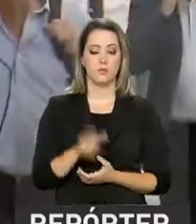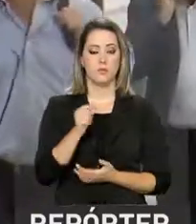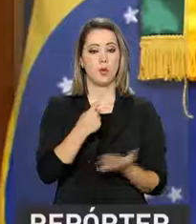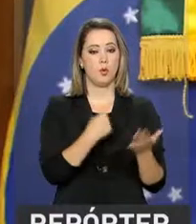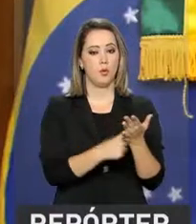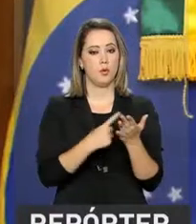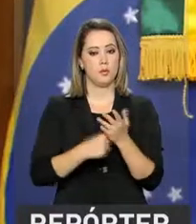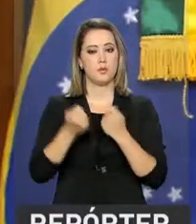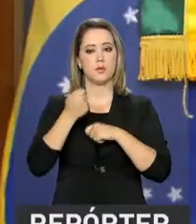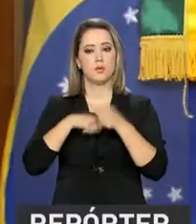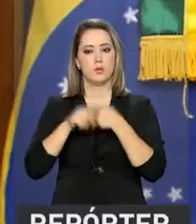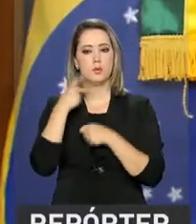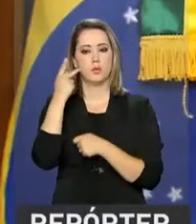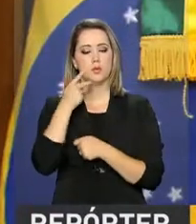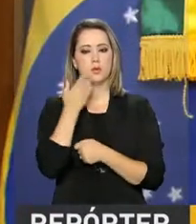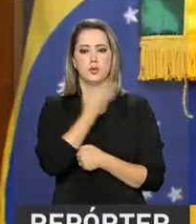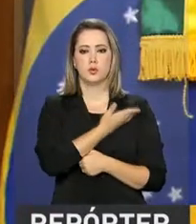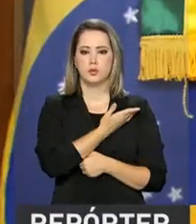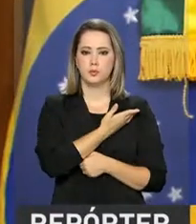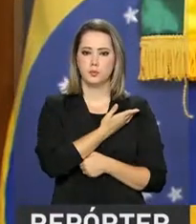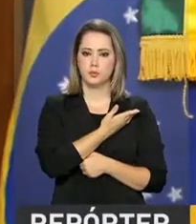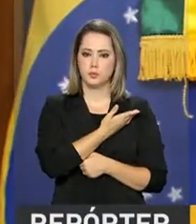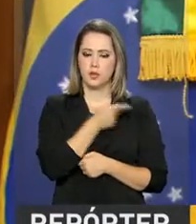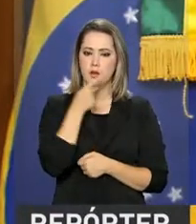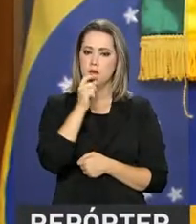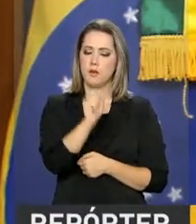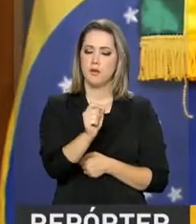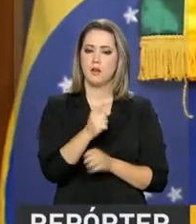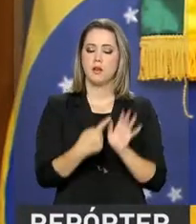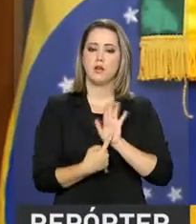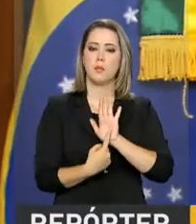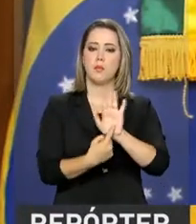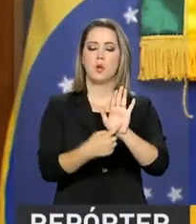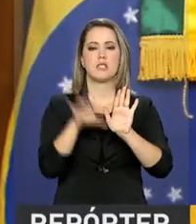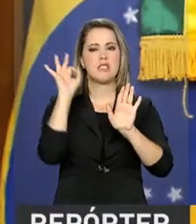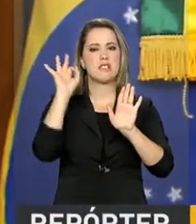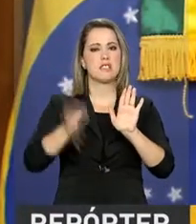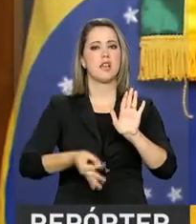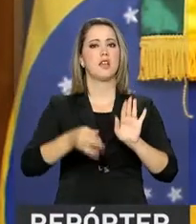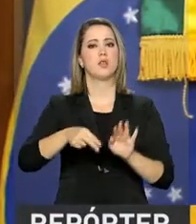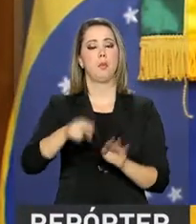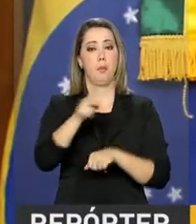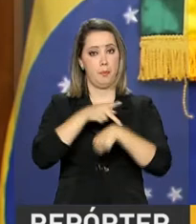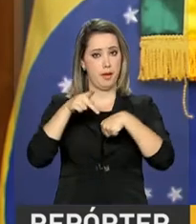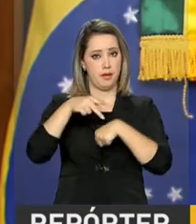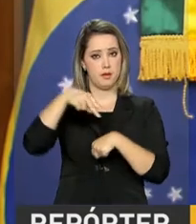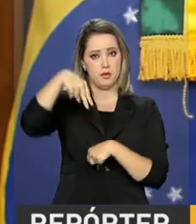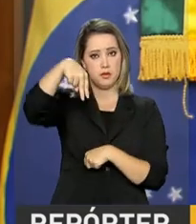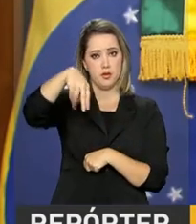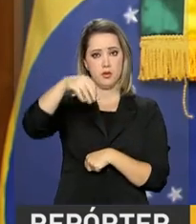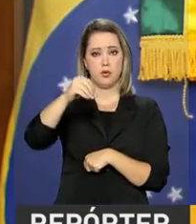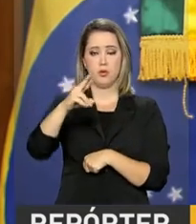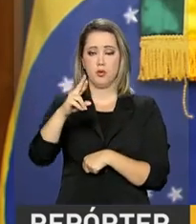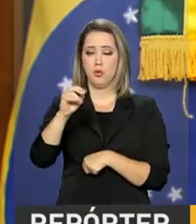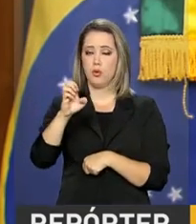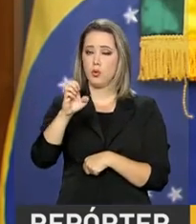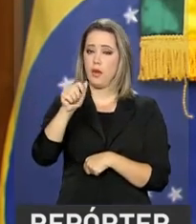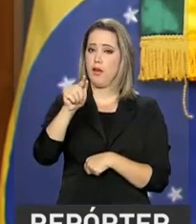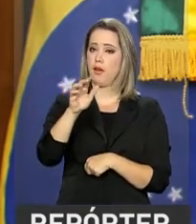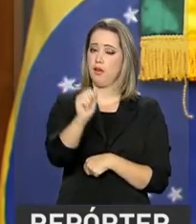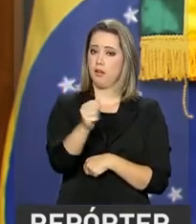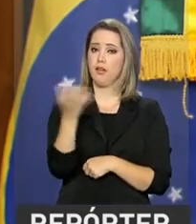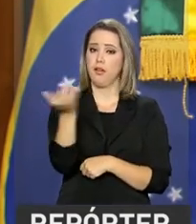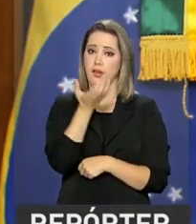econômica. É uma demonstração clara para a Noruega que o governo brasileiro quer estreitar, quer melhorar a relação bilateral.